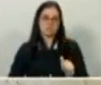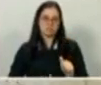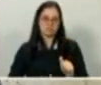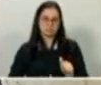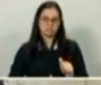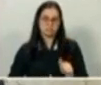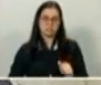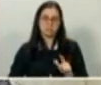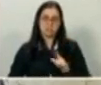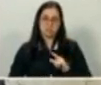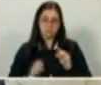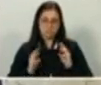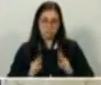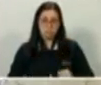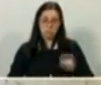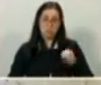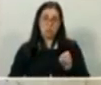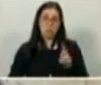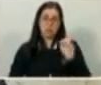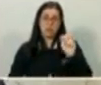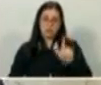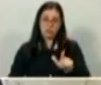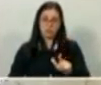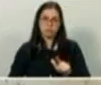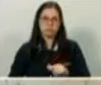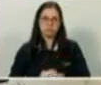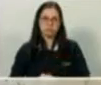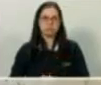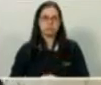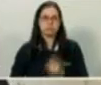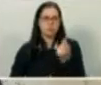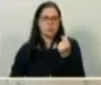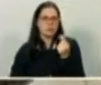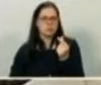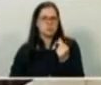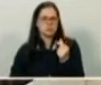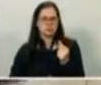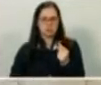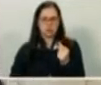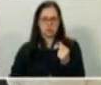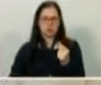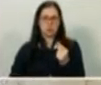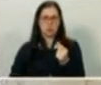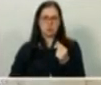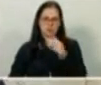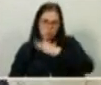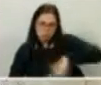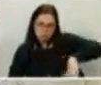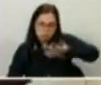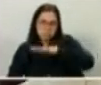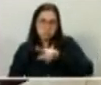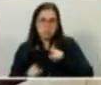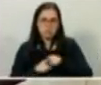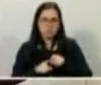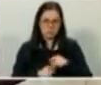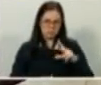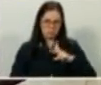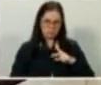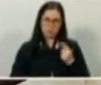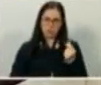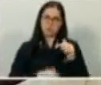meter a mão no dinheiro que não é seu, respeitar o dinheiro público e o dinheiro privado, trabalhar sem roubar,